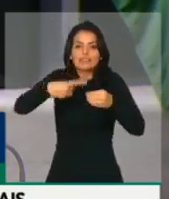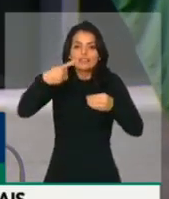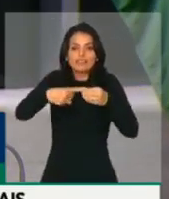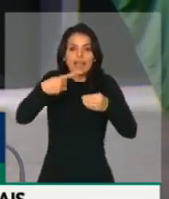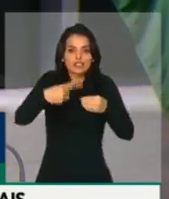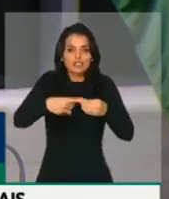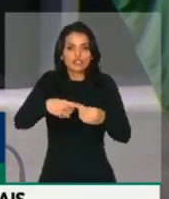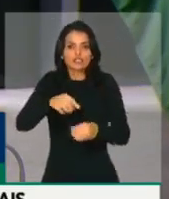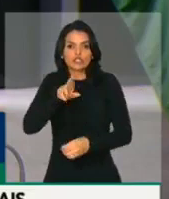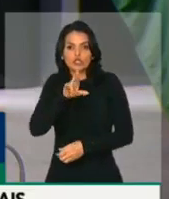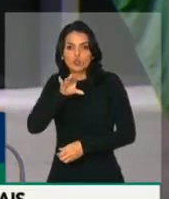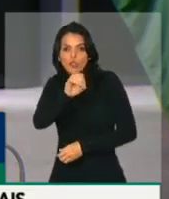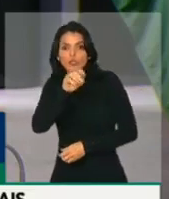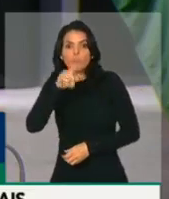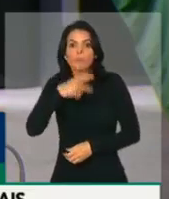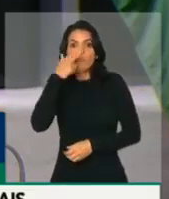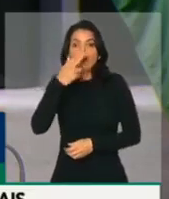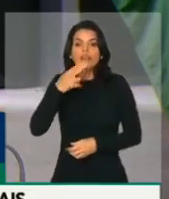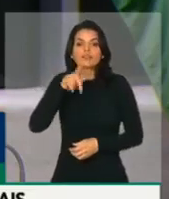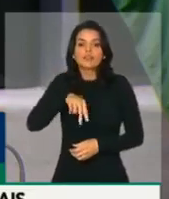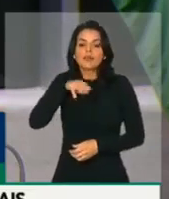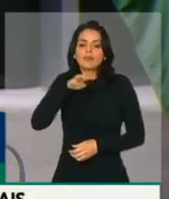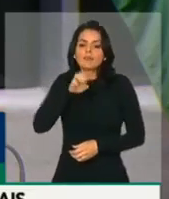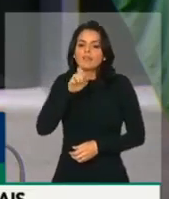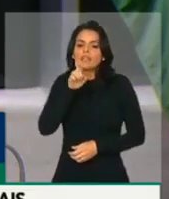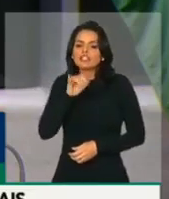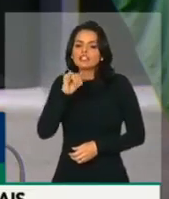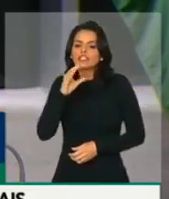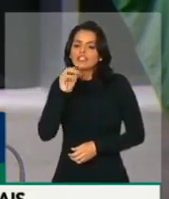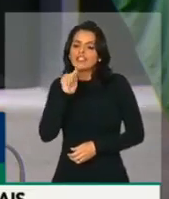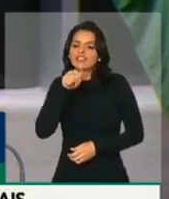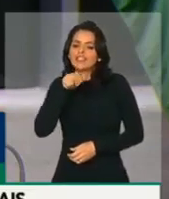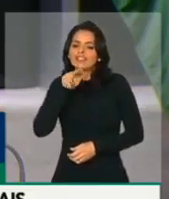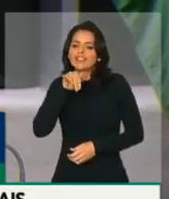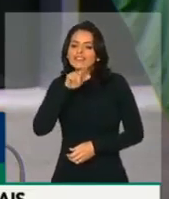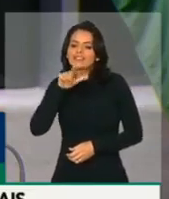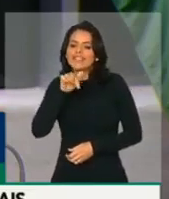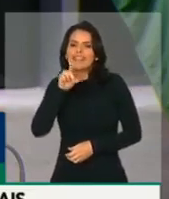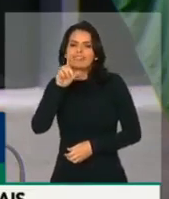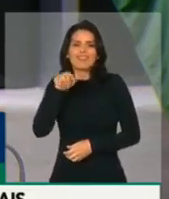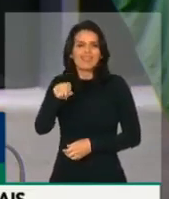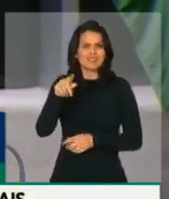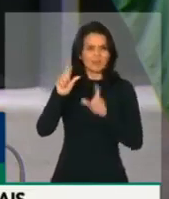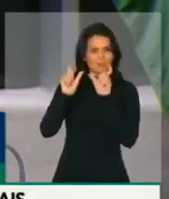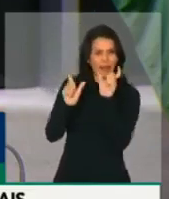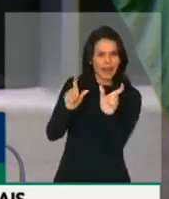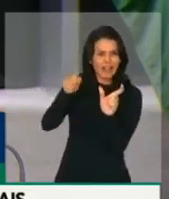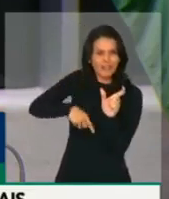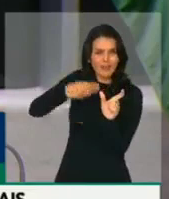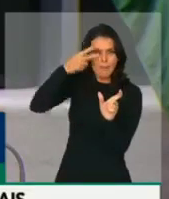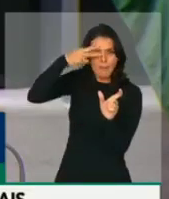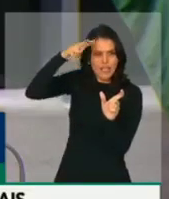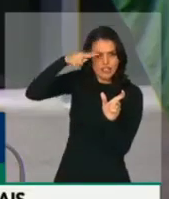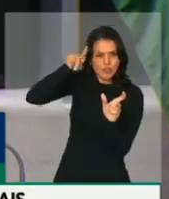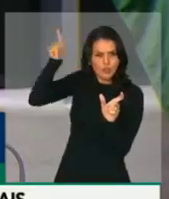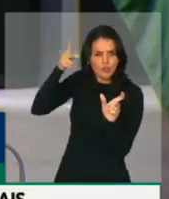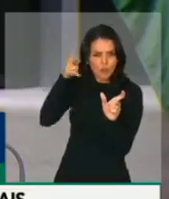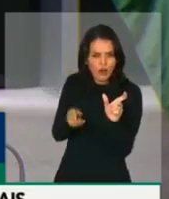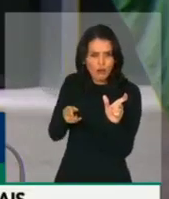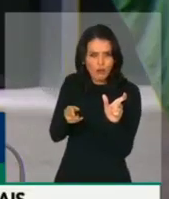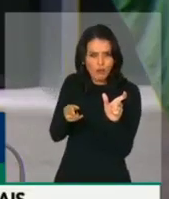no que há de pior desse termo, com todo respeito à população do México. O Rio vive hoje um processo de mexicanização.